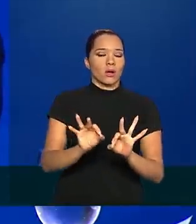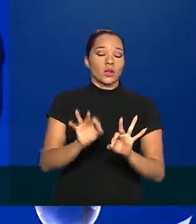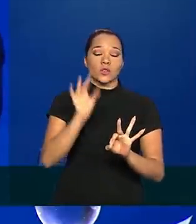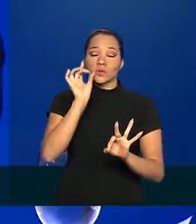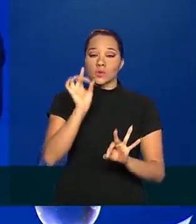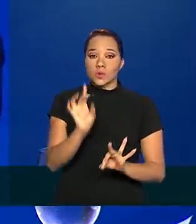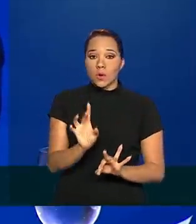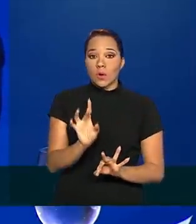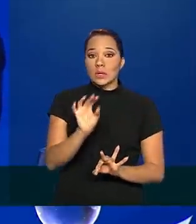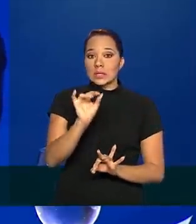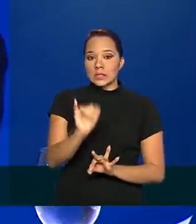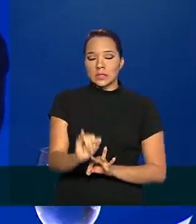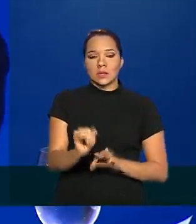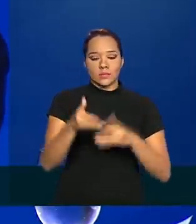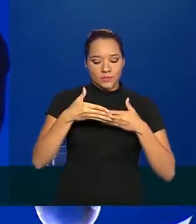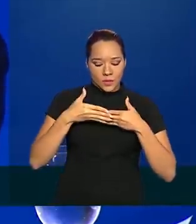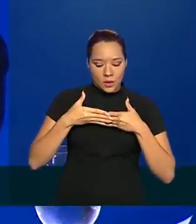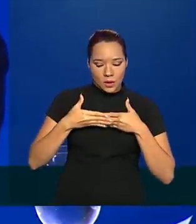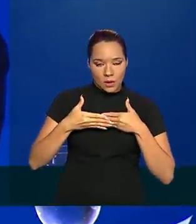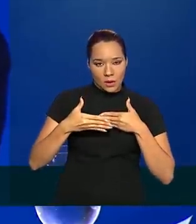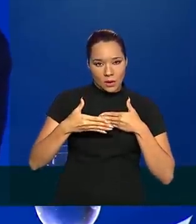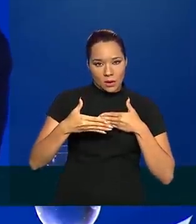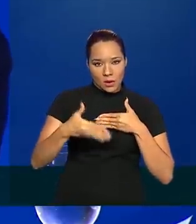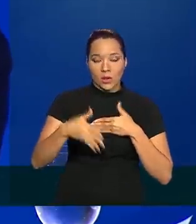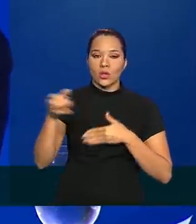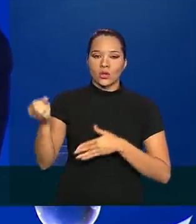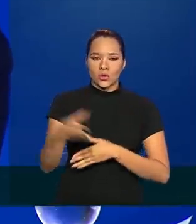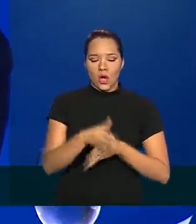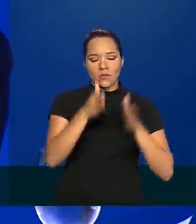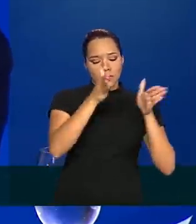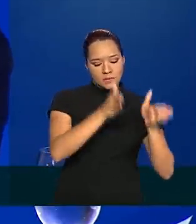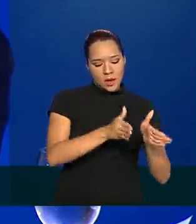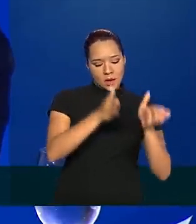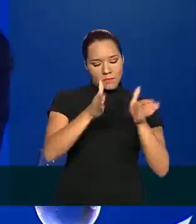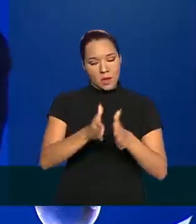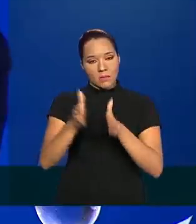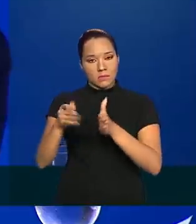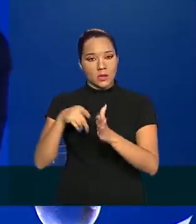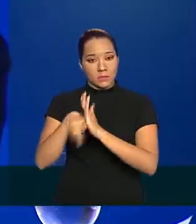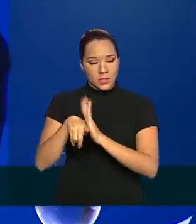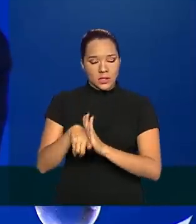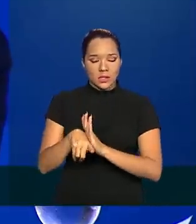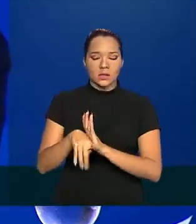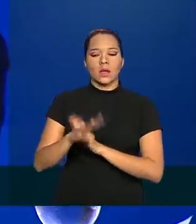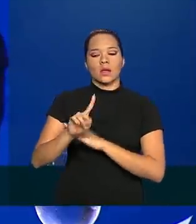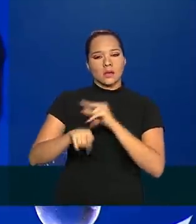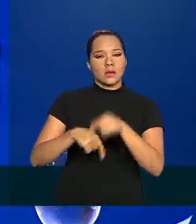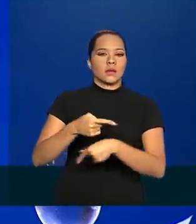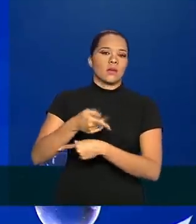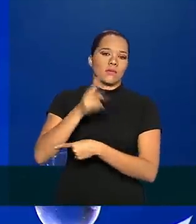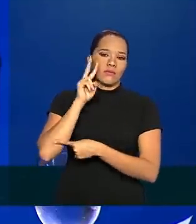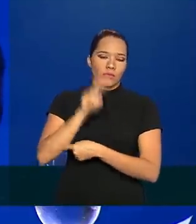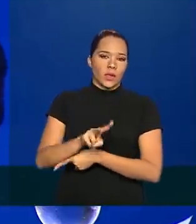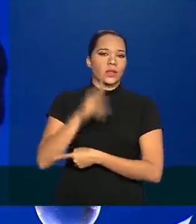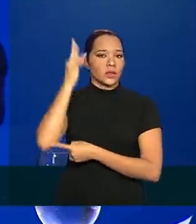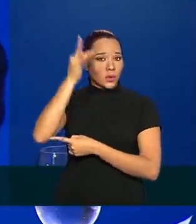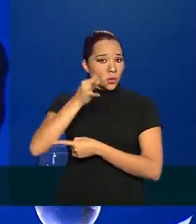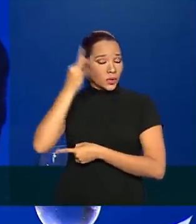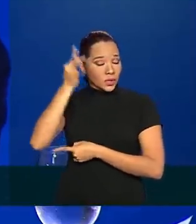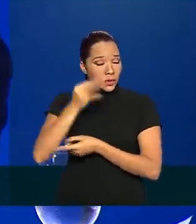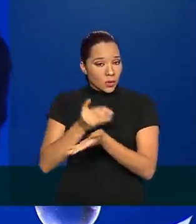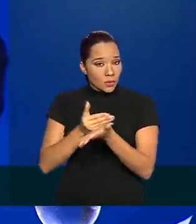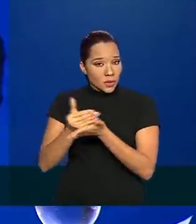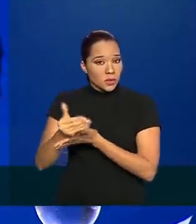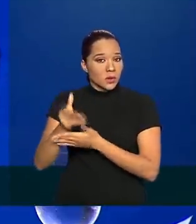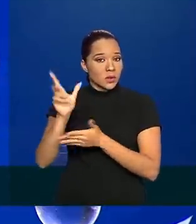exceto se ao longo do tempo fizermos novas fases da pesquisa e confirmarmos uma teoria que surgiu na literatura